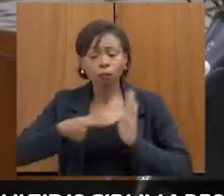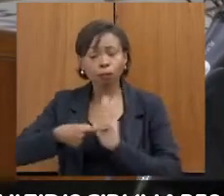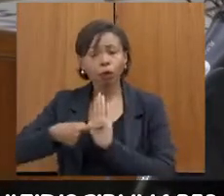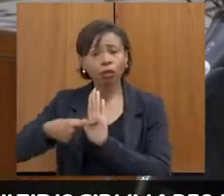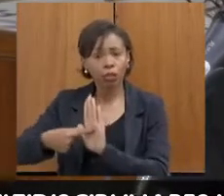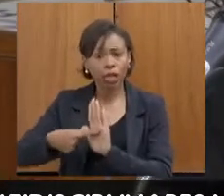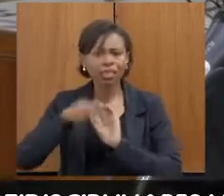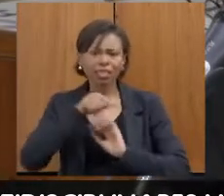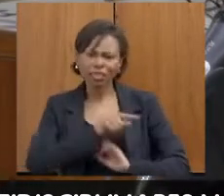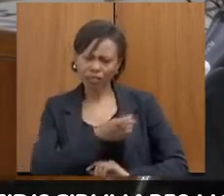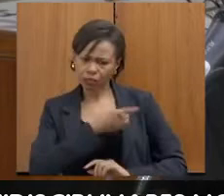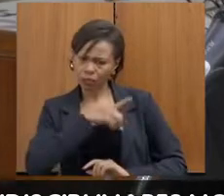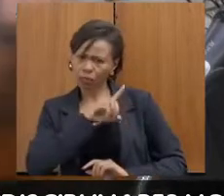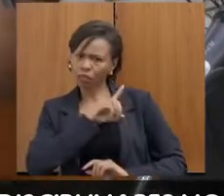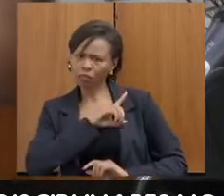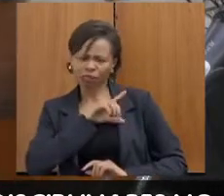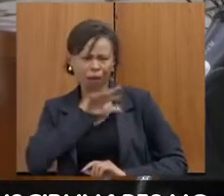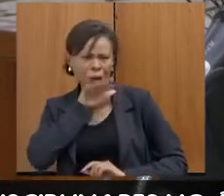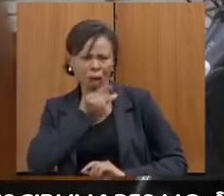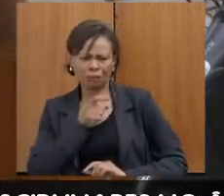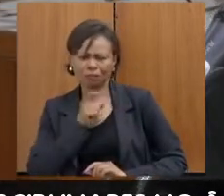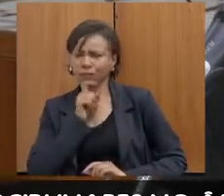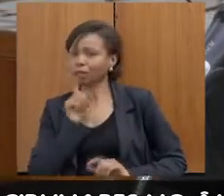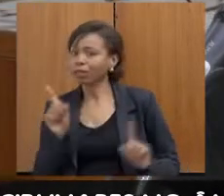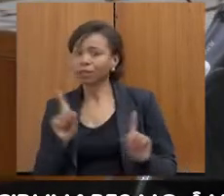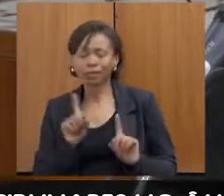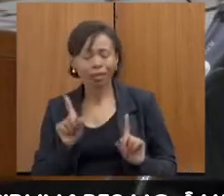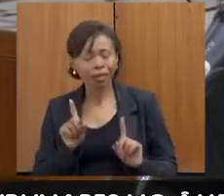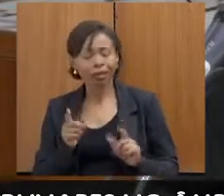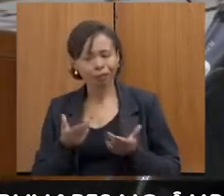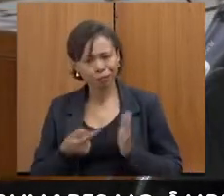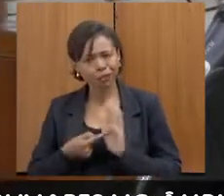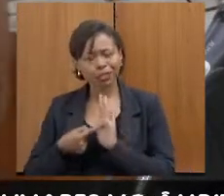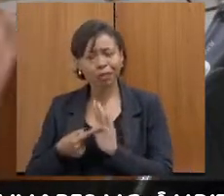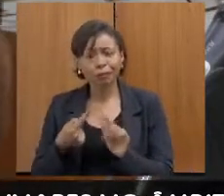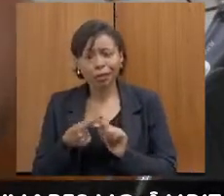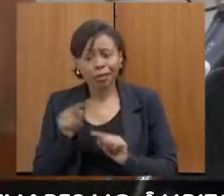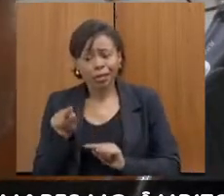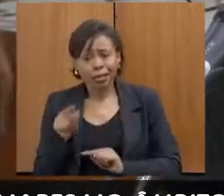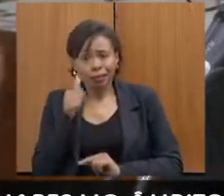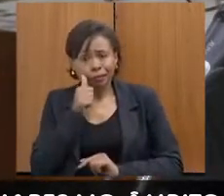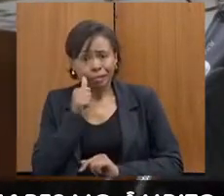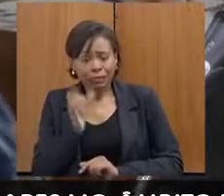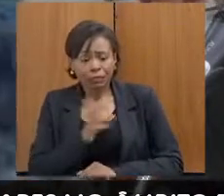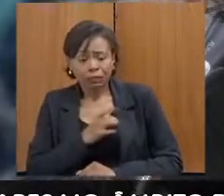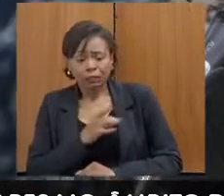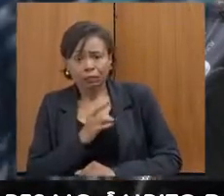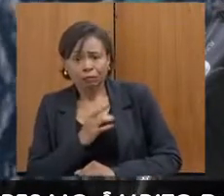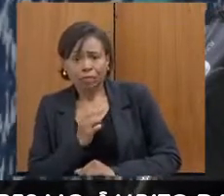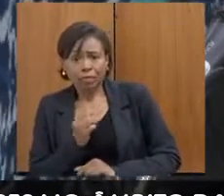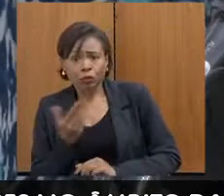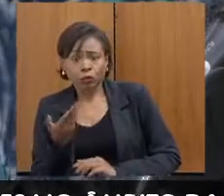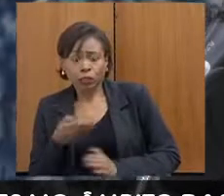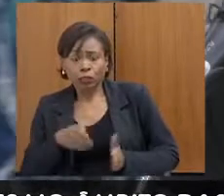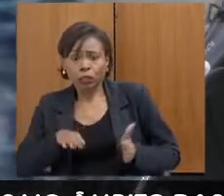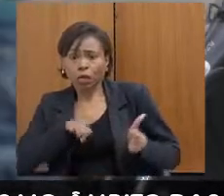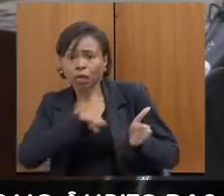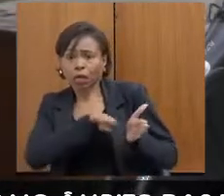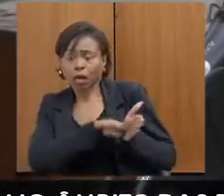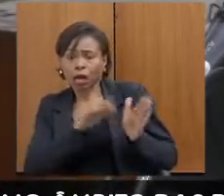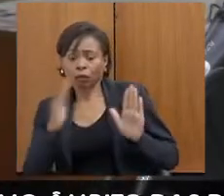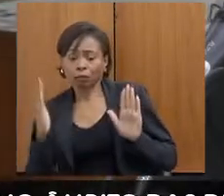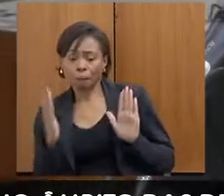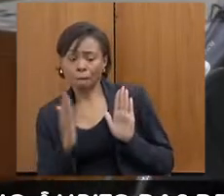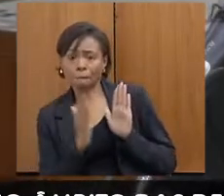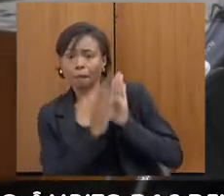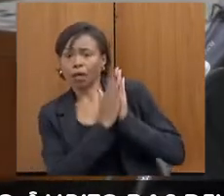não é esse espaço que as pessoas têm, porque é uma coisa, a mulher com seus medos de ir, mas também o medo de chegar no órgão e dar de cara com o